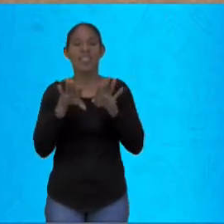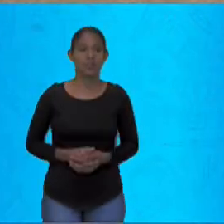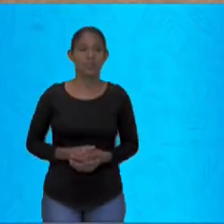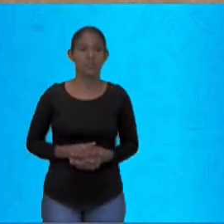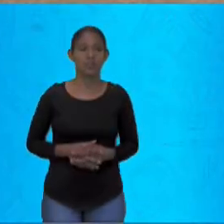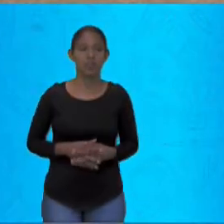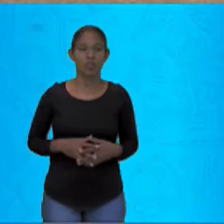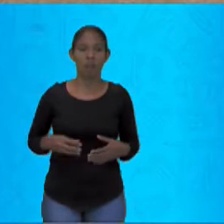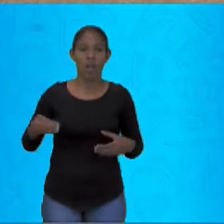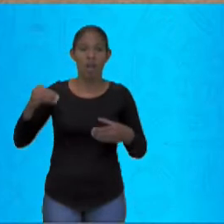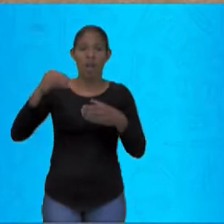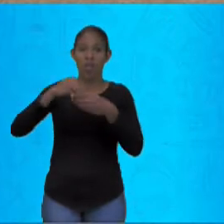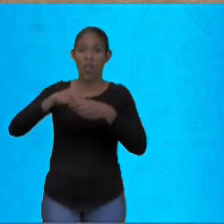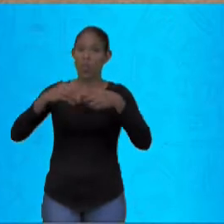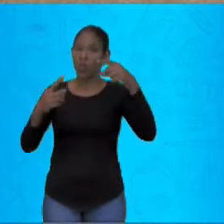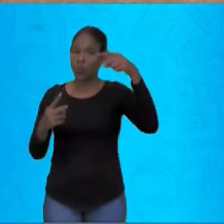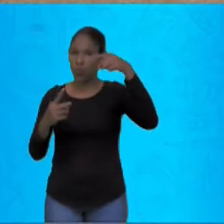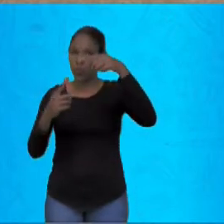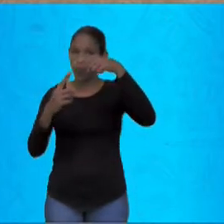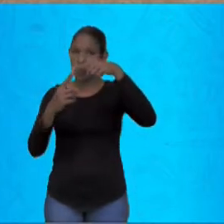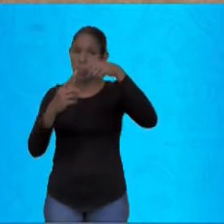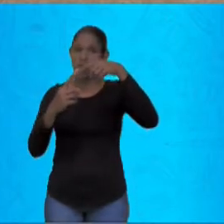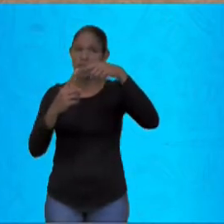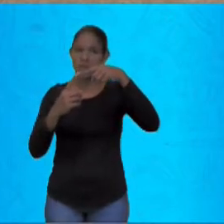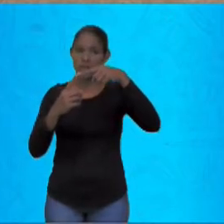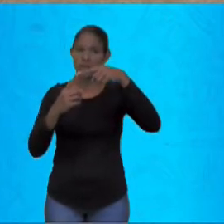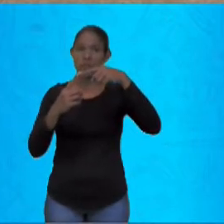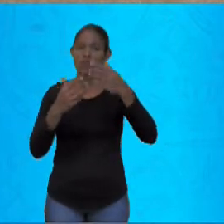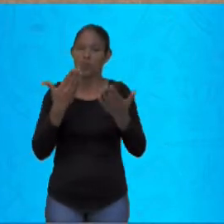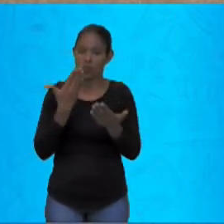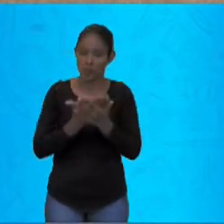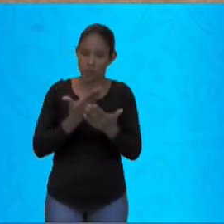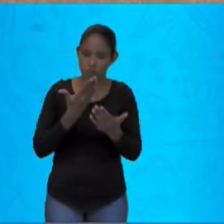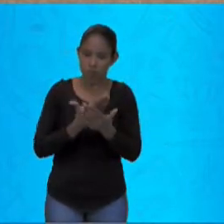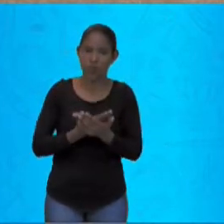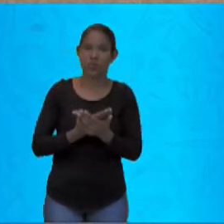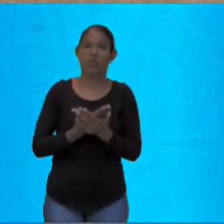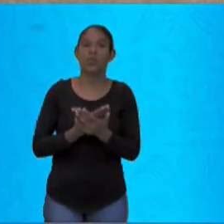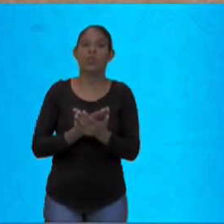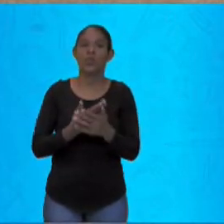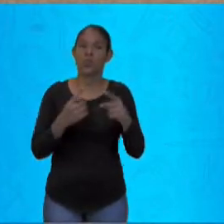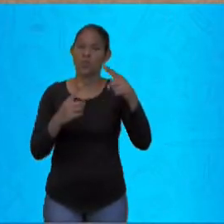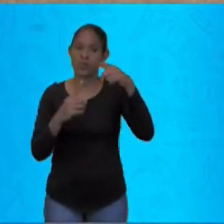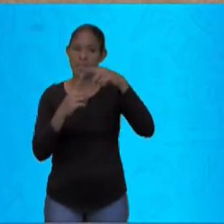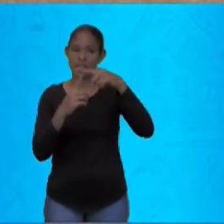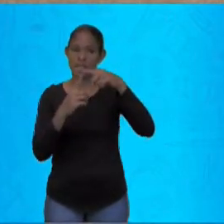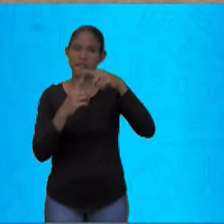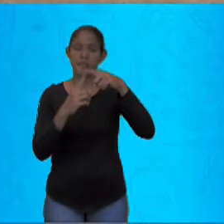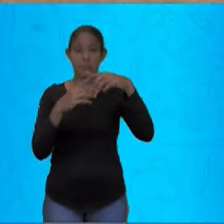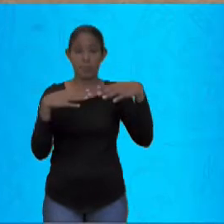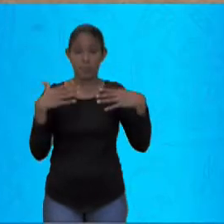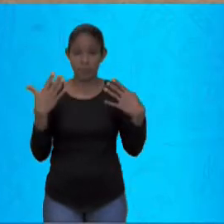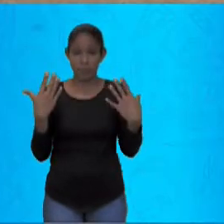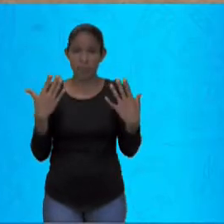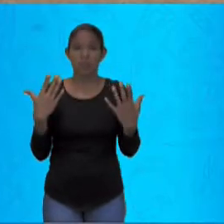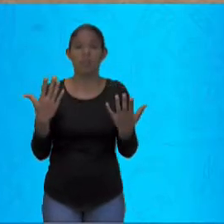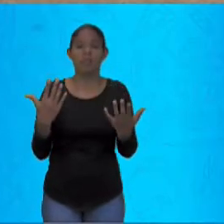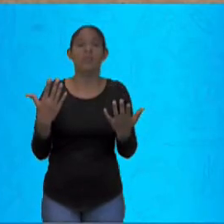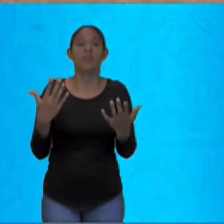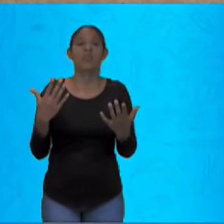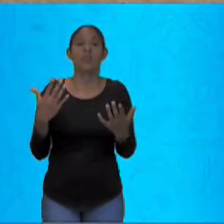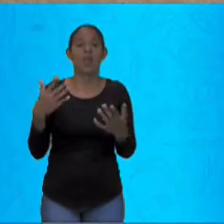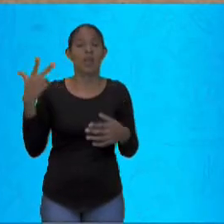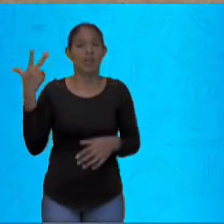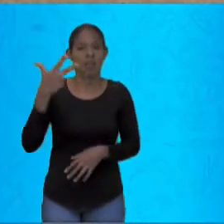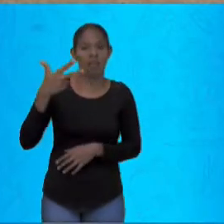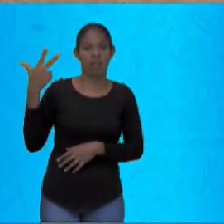Dentro dessa perspectiva e com os estudos sobre estilos e rap, a